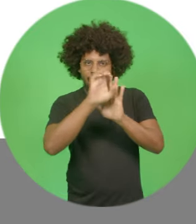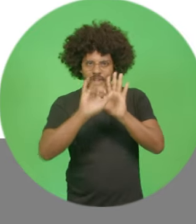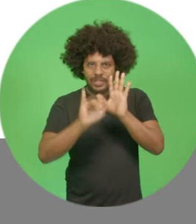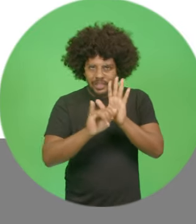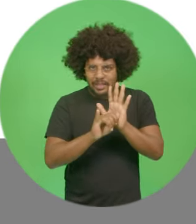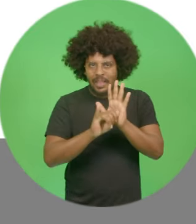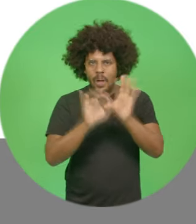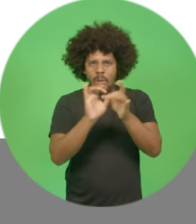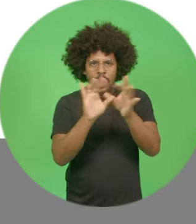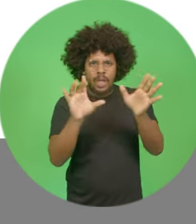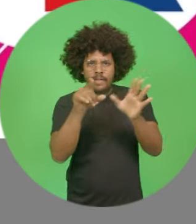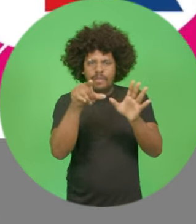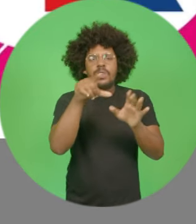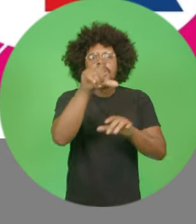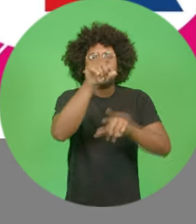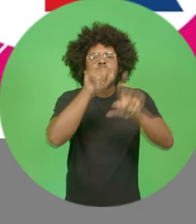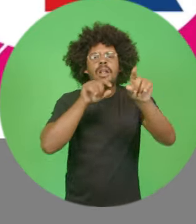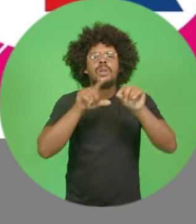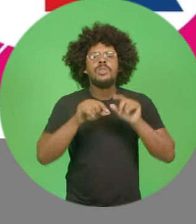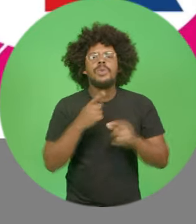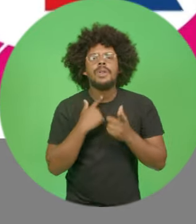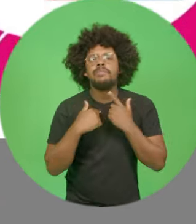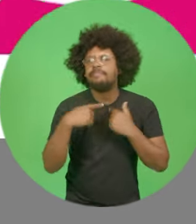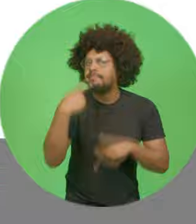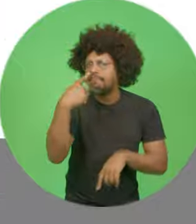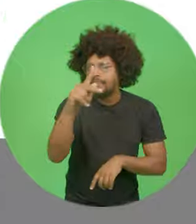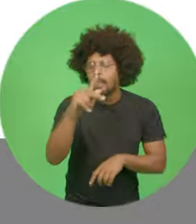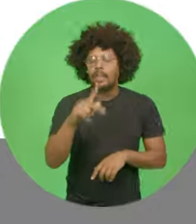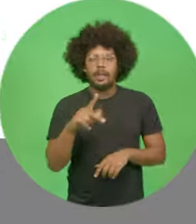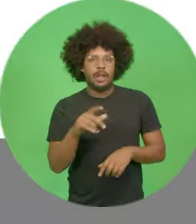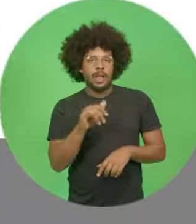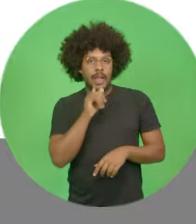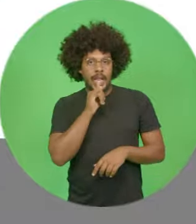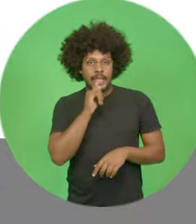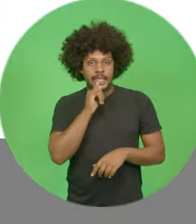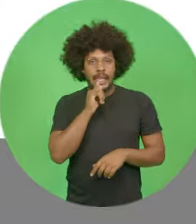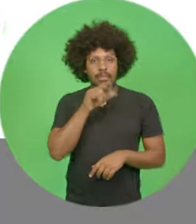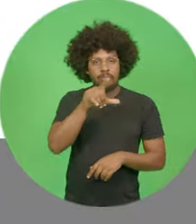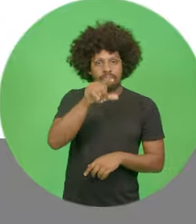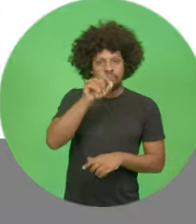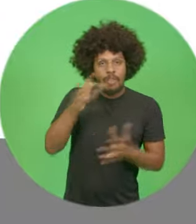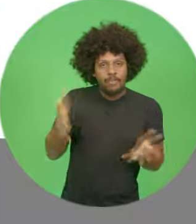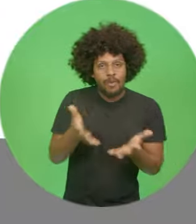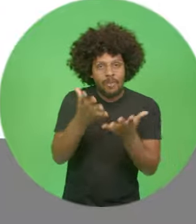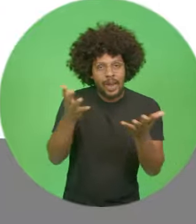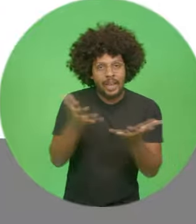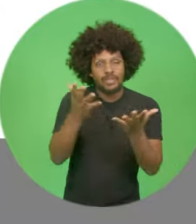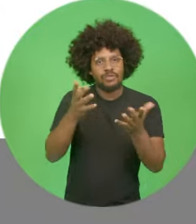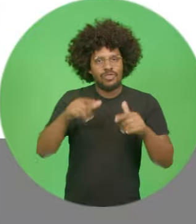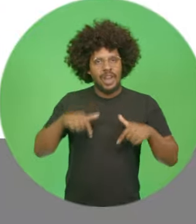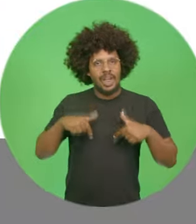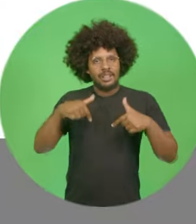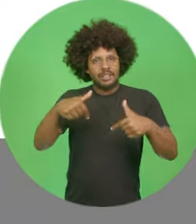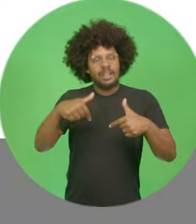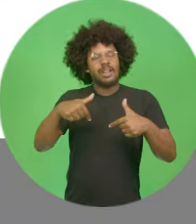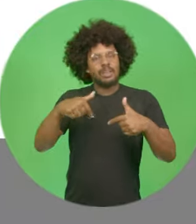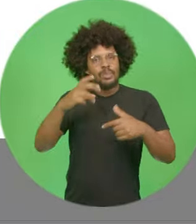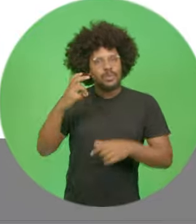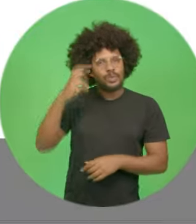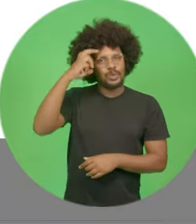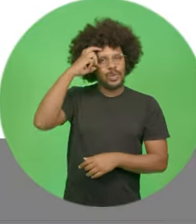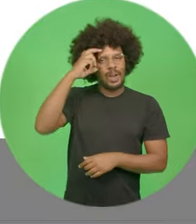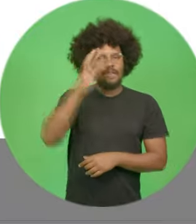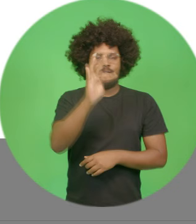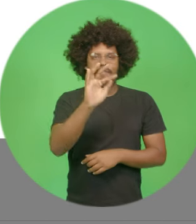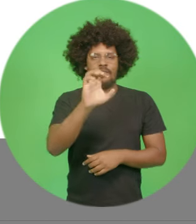Selecione o desejado. Na modalidade Fomento à Execução de Ações Culturais, FEAC, que vai